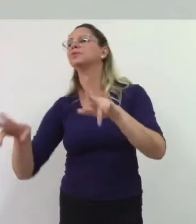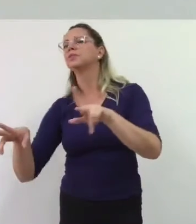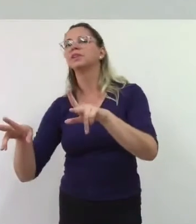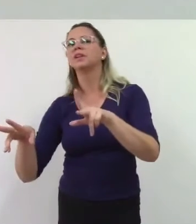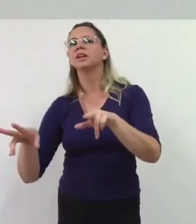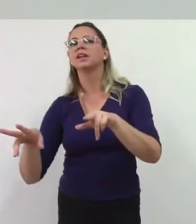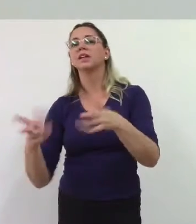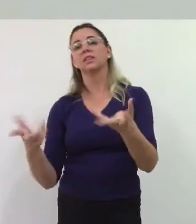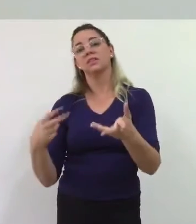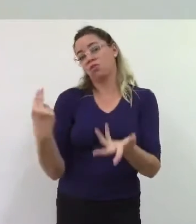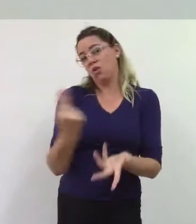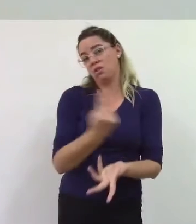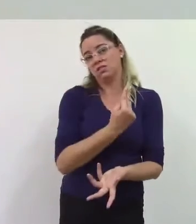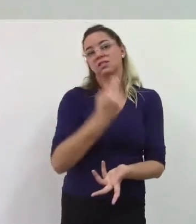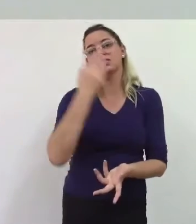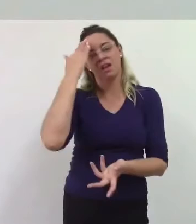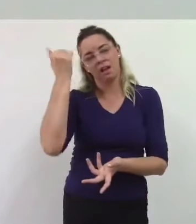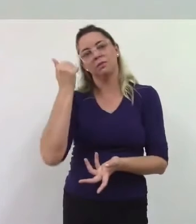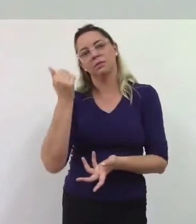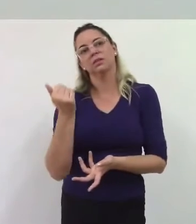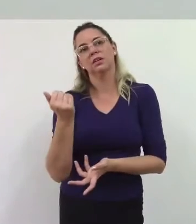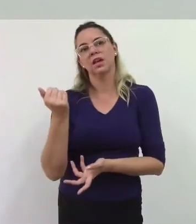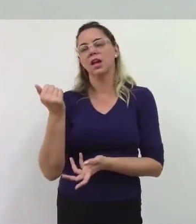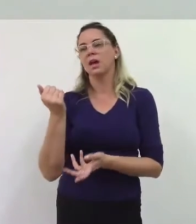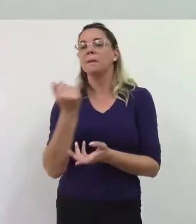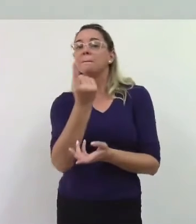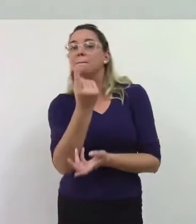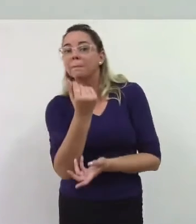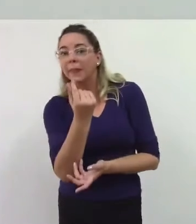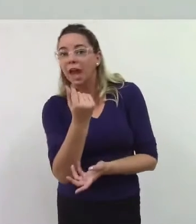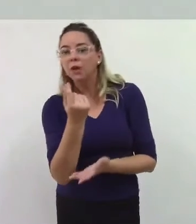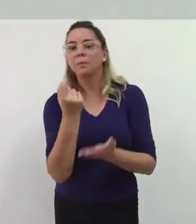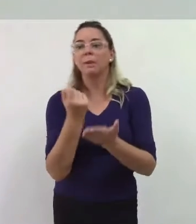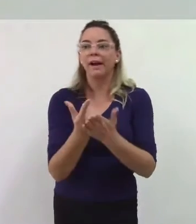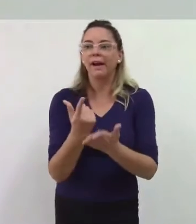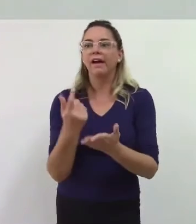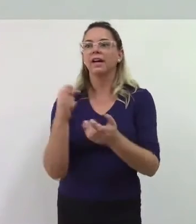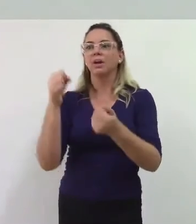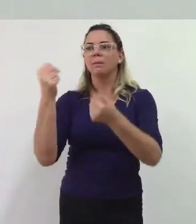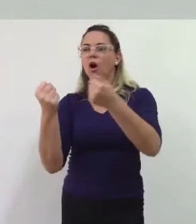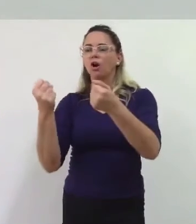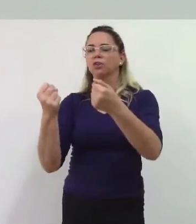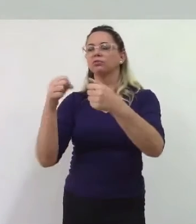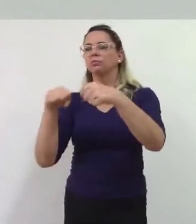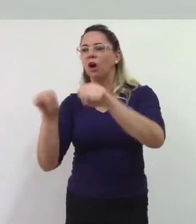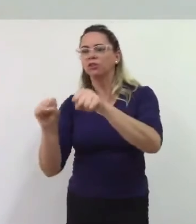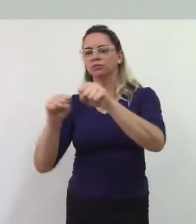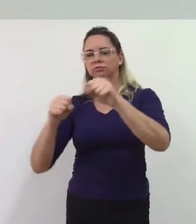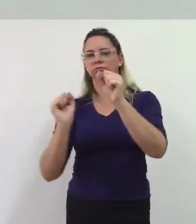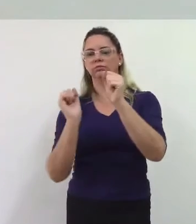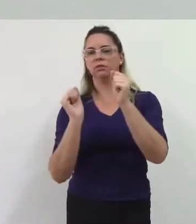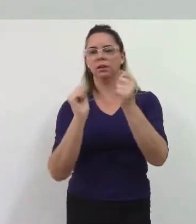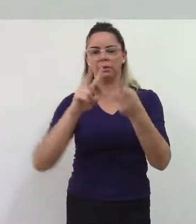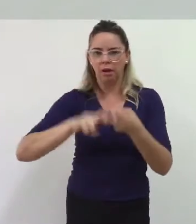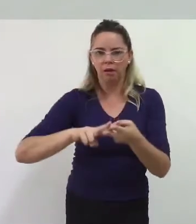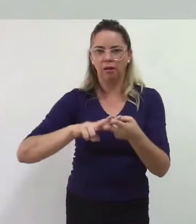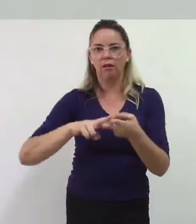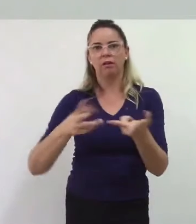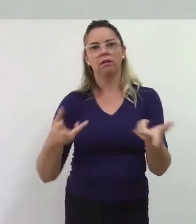e nós sabemos as multas em que dá uma porcentagem fica no município e outra porcentagem vai para o governo do estado